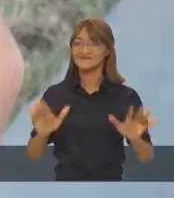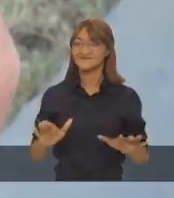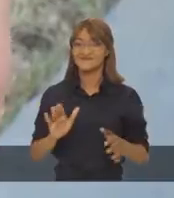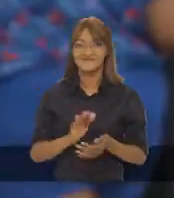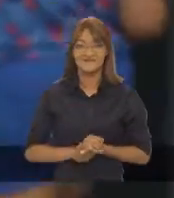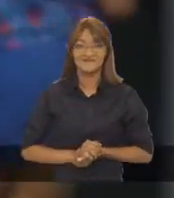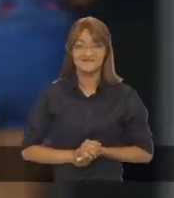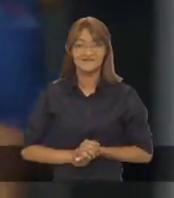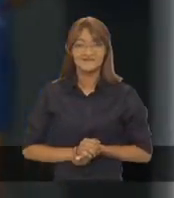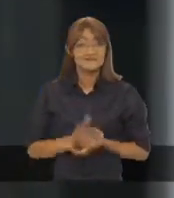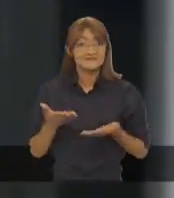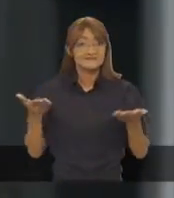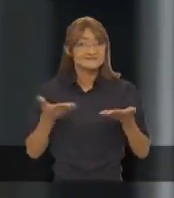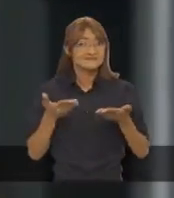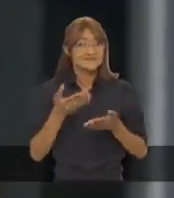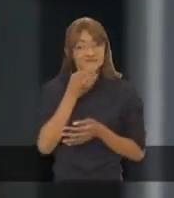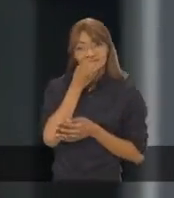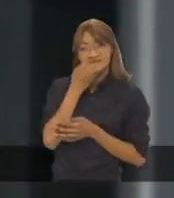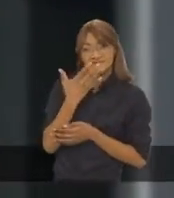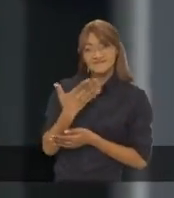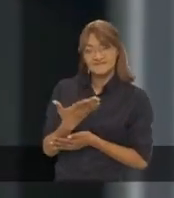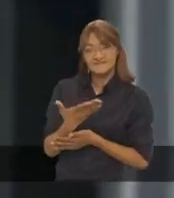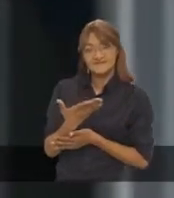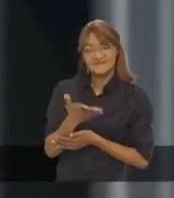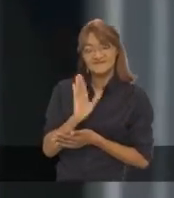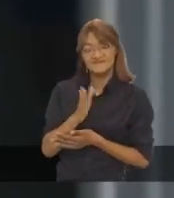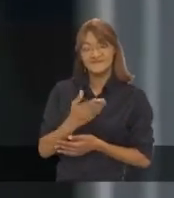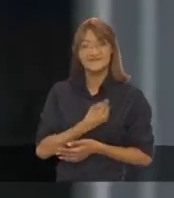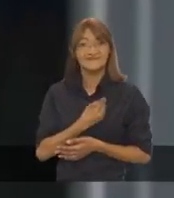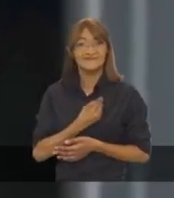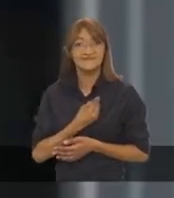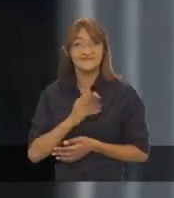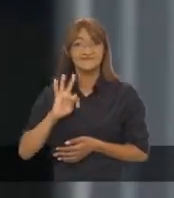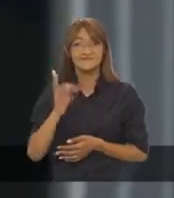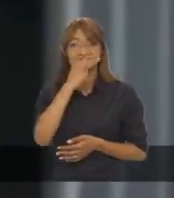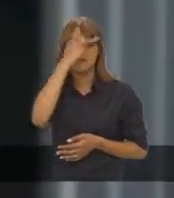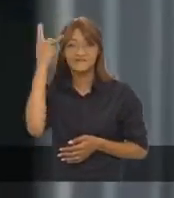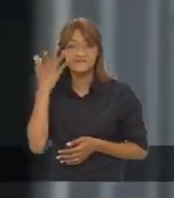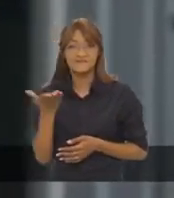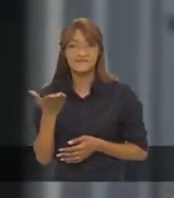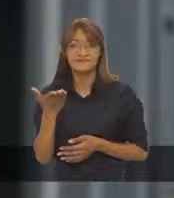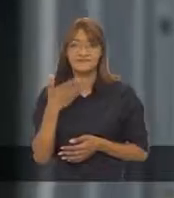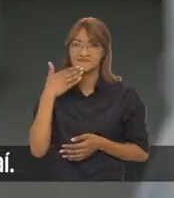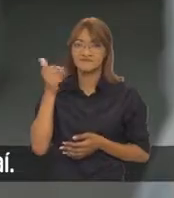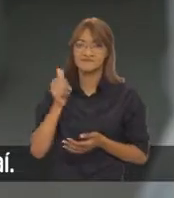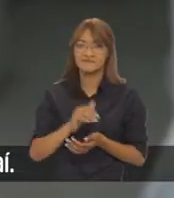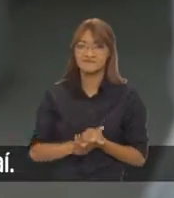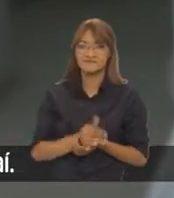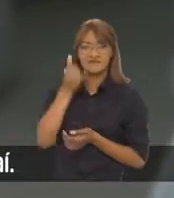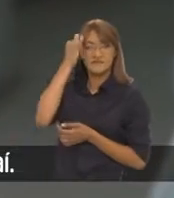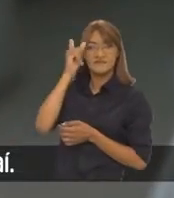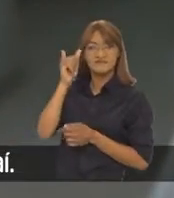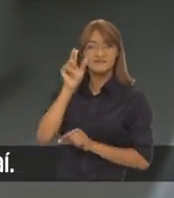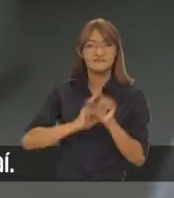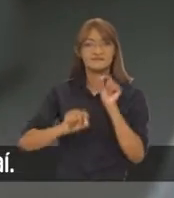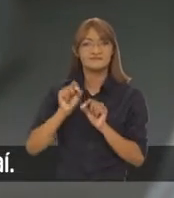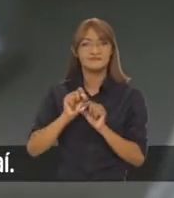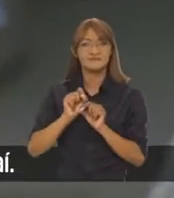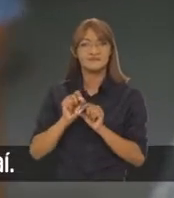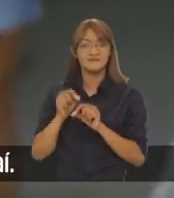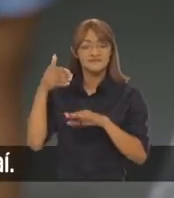eficiência. Está sendo uma coisa boa, né? Na vida de muita gente vai facilitar muitas coisas. Evita de que a gente